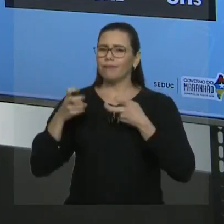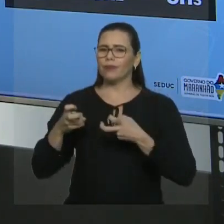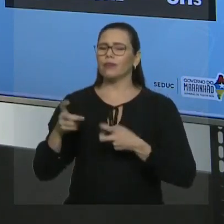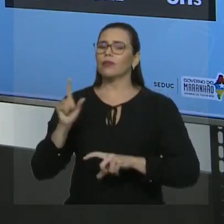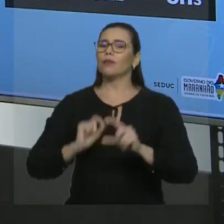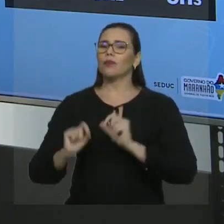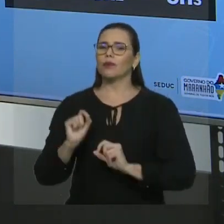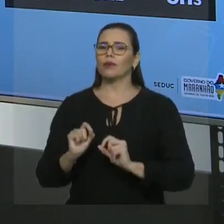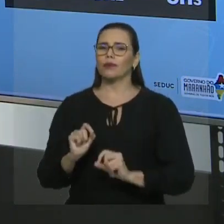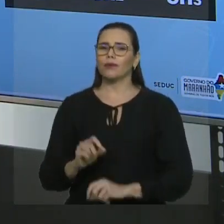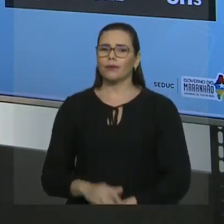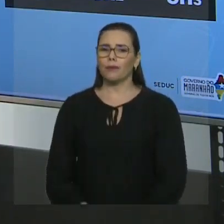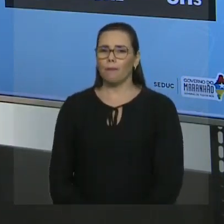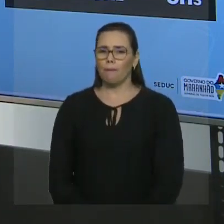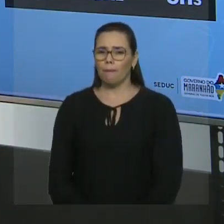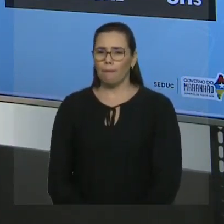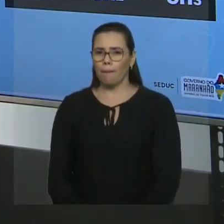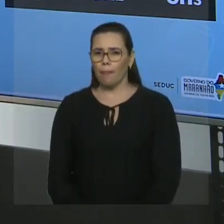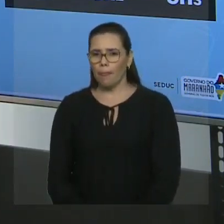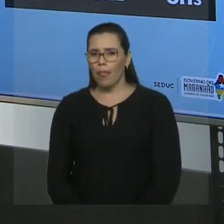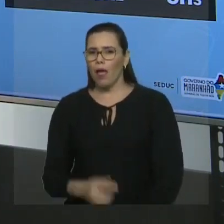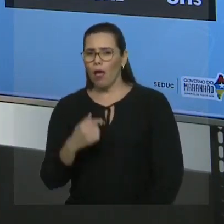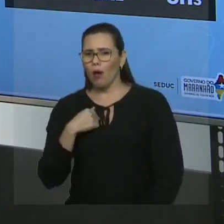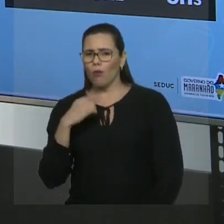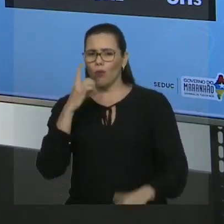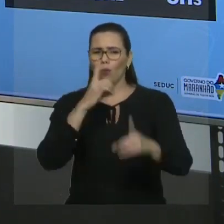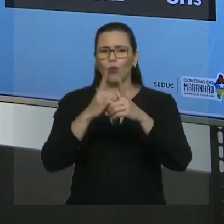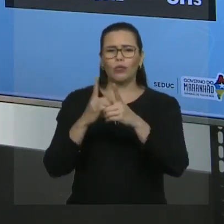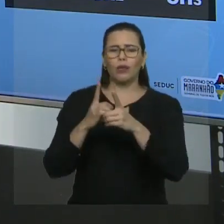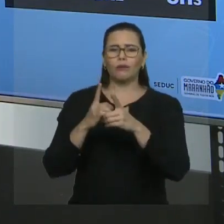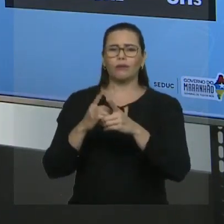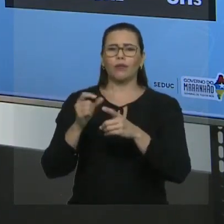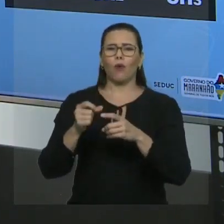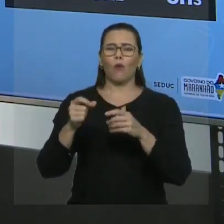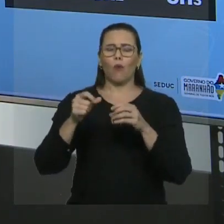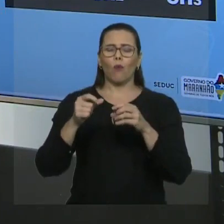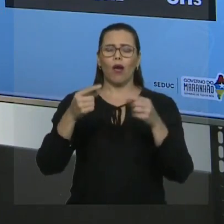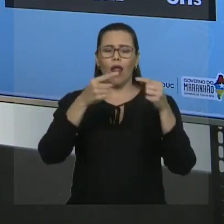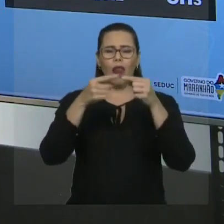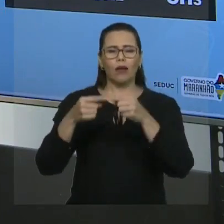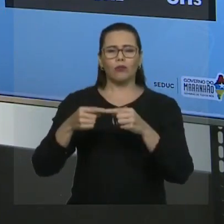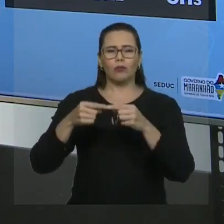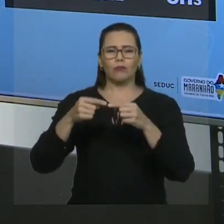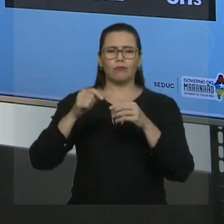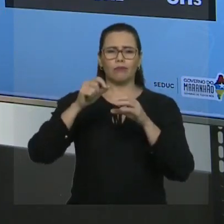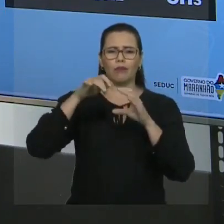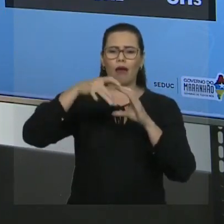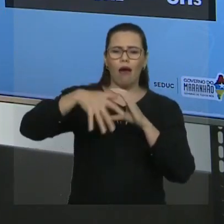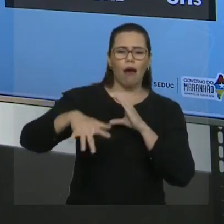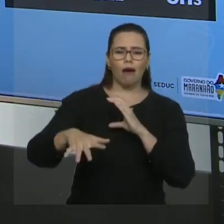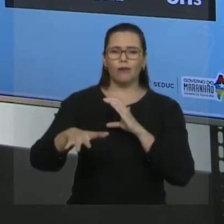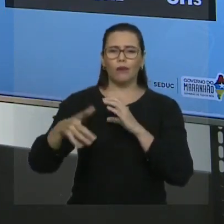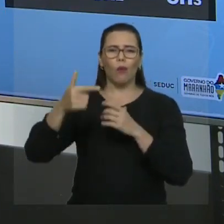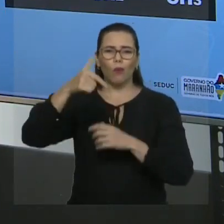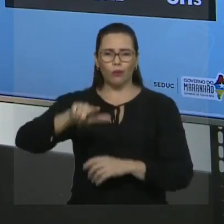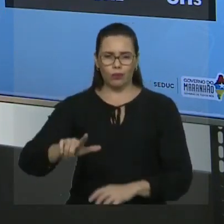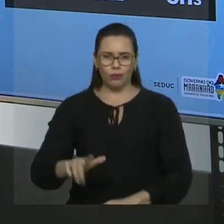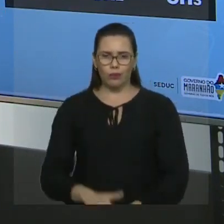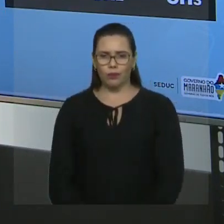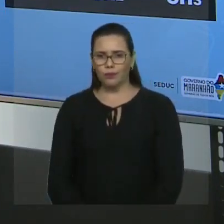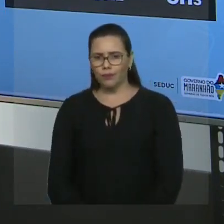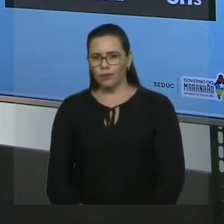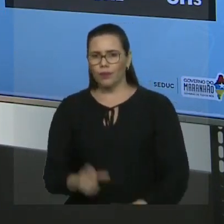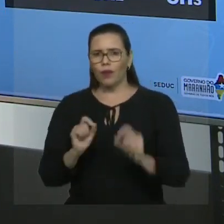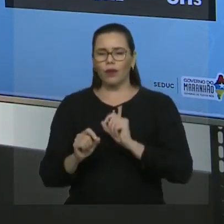acho a cadeia principal, eu achei as ramificações. Você já sabe, esta ramificação aqui é um radical chamado